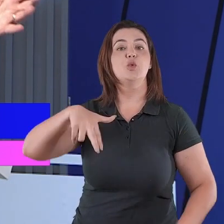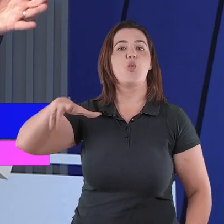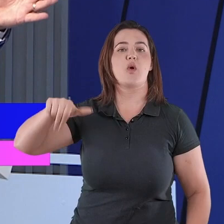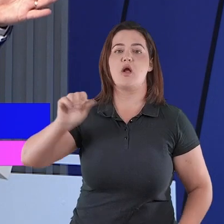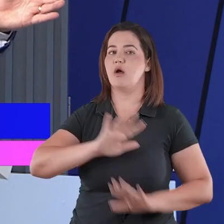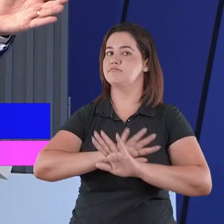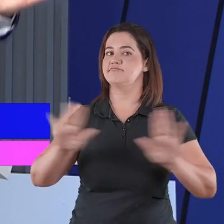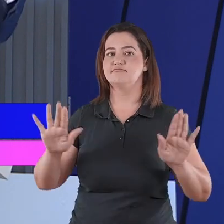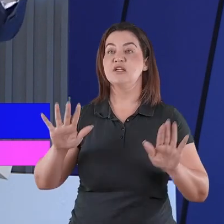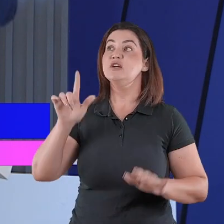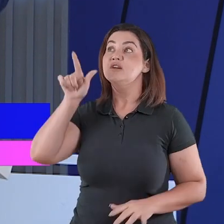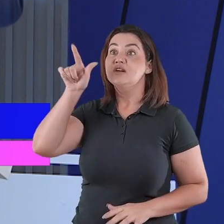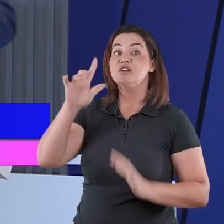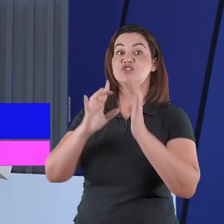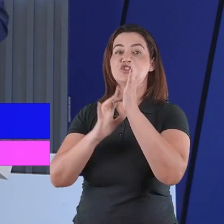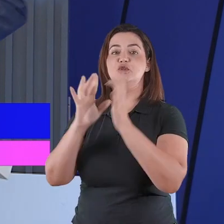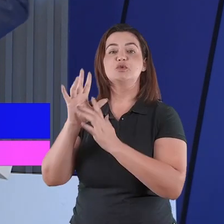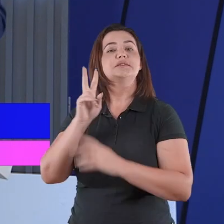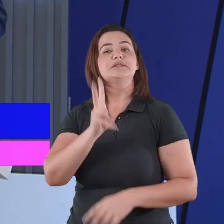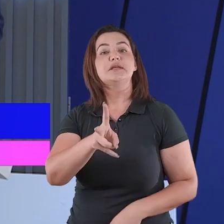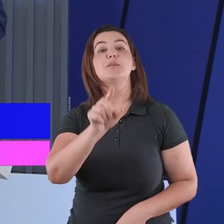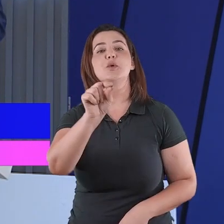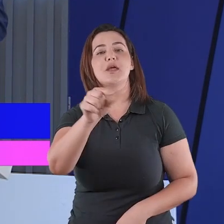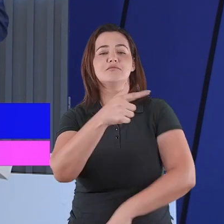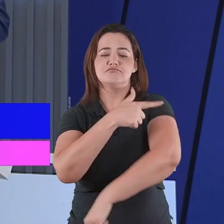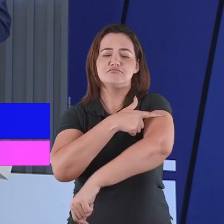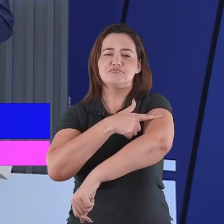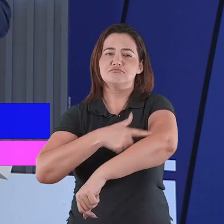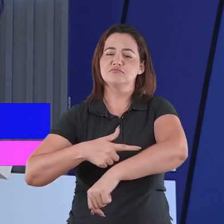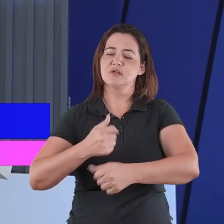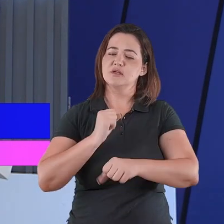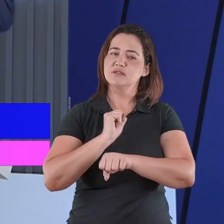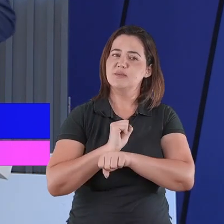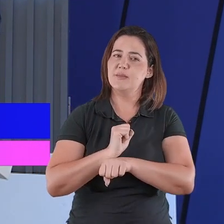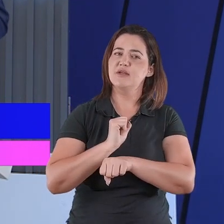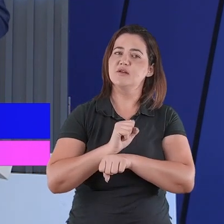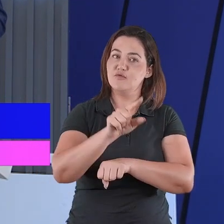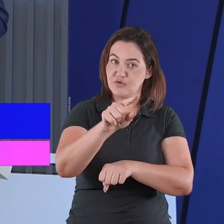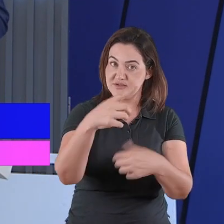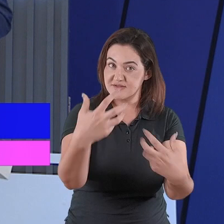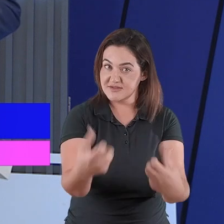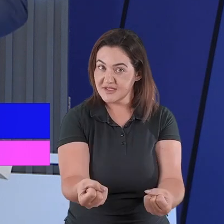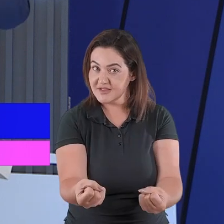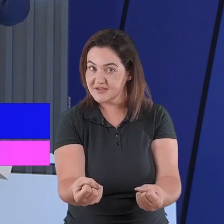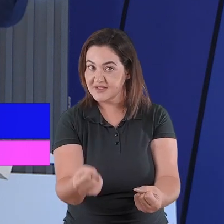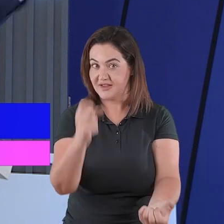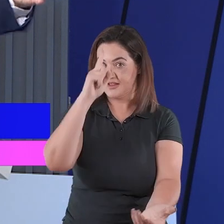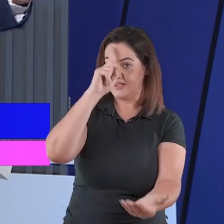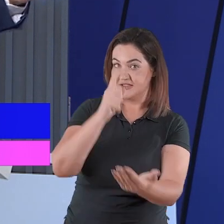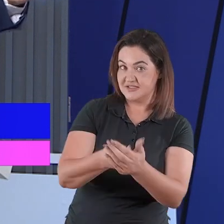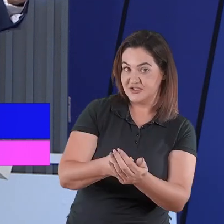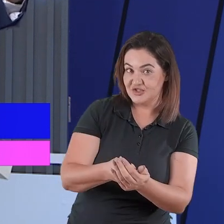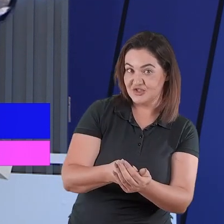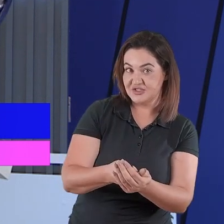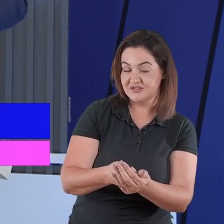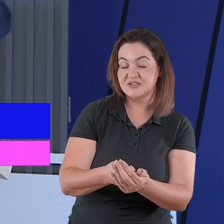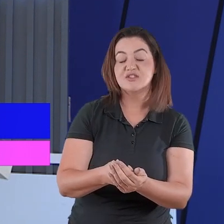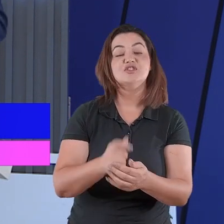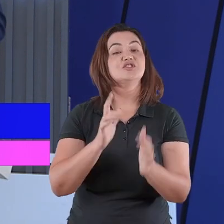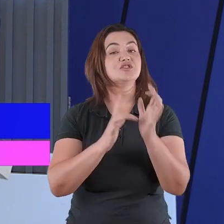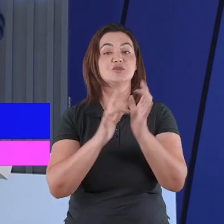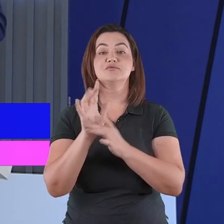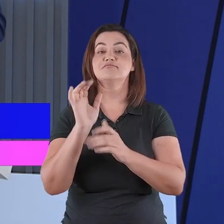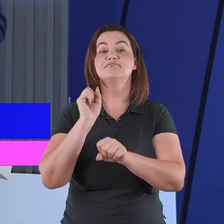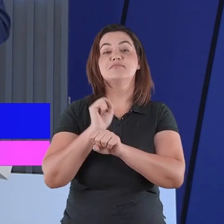Jesus, Ele está sempre esperando a sua decisão. Ele espera que você permita Ele